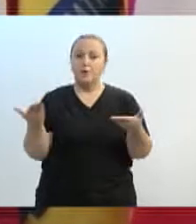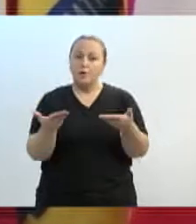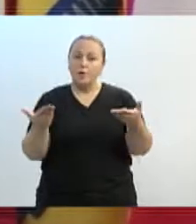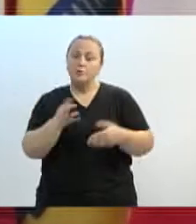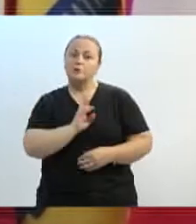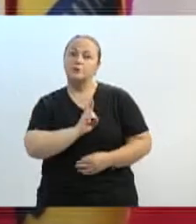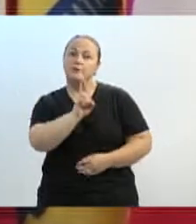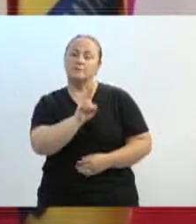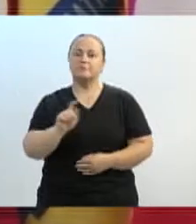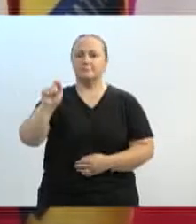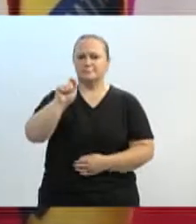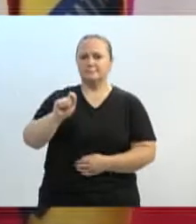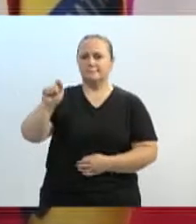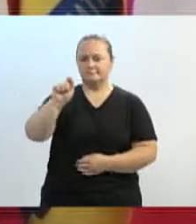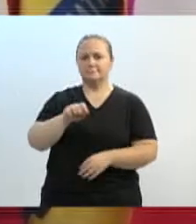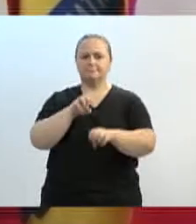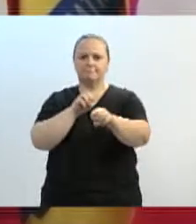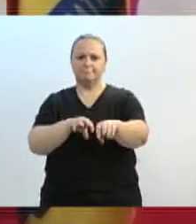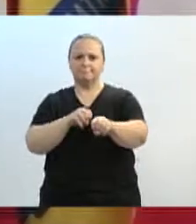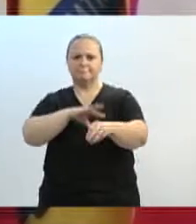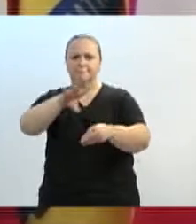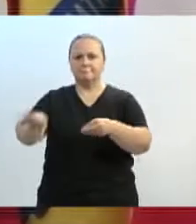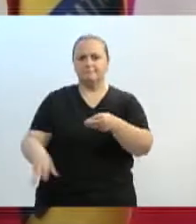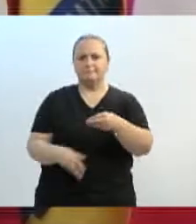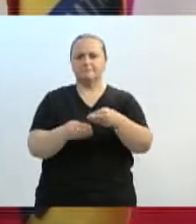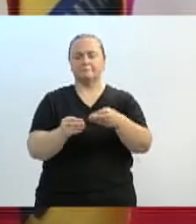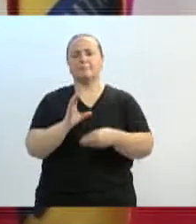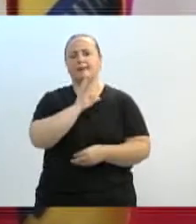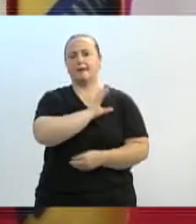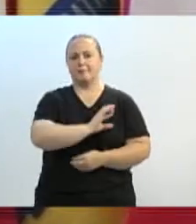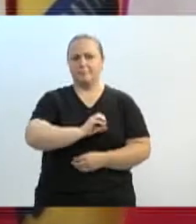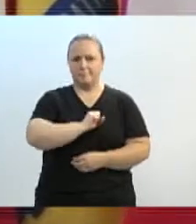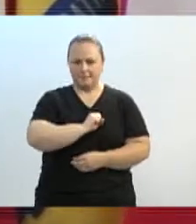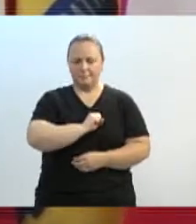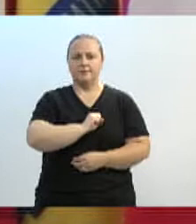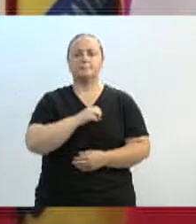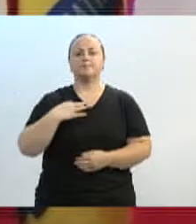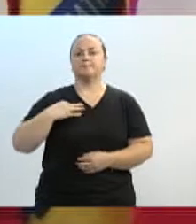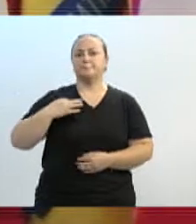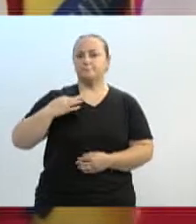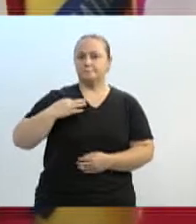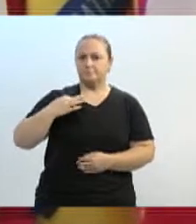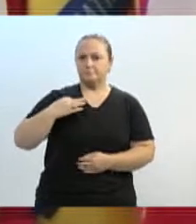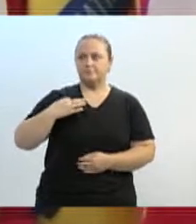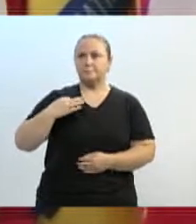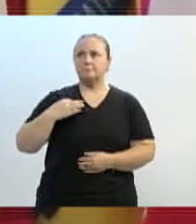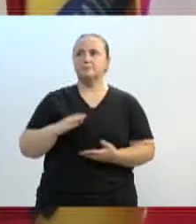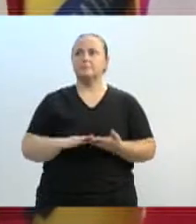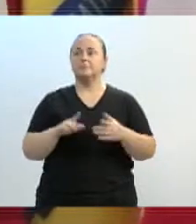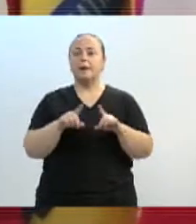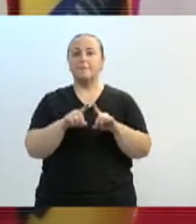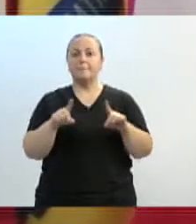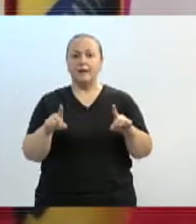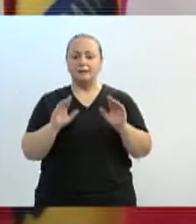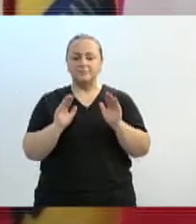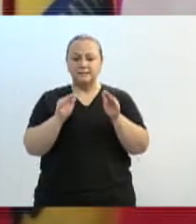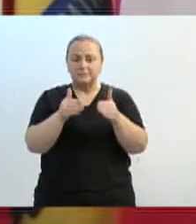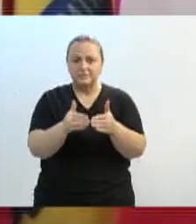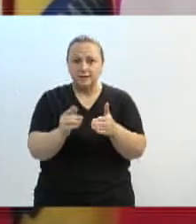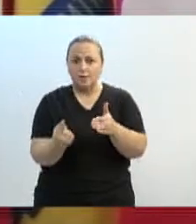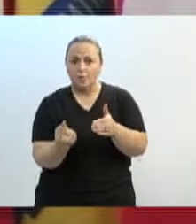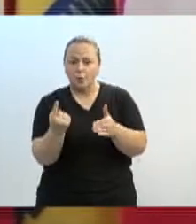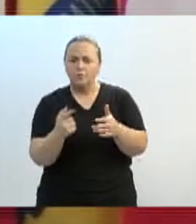de Educação Complementar por Amor. Sou voluntária deles, mas não falarei em específico de um